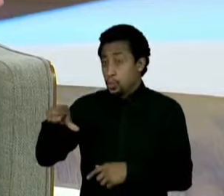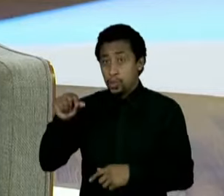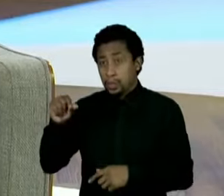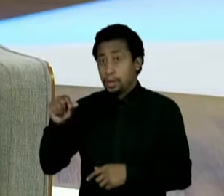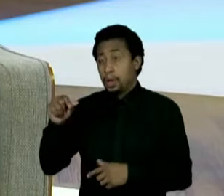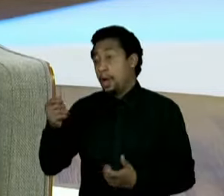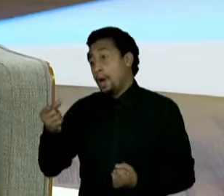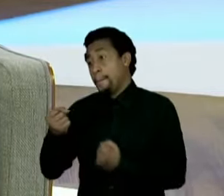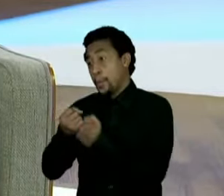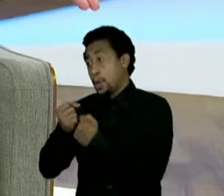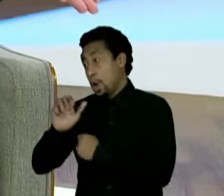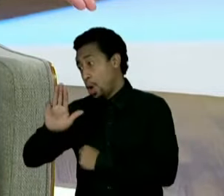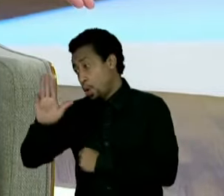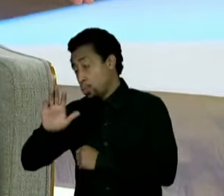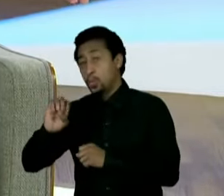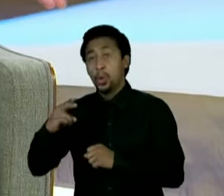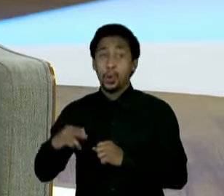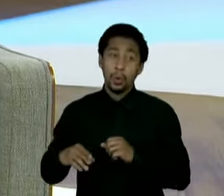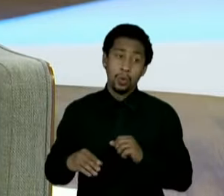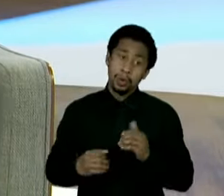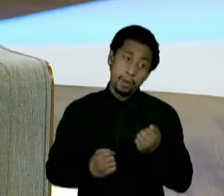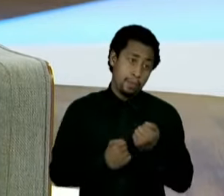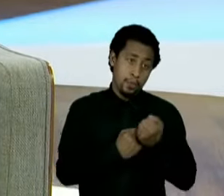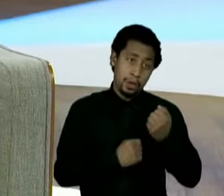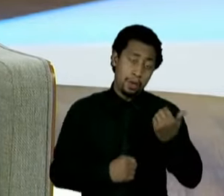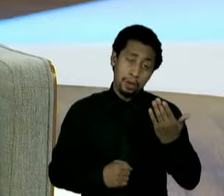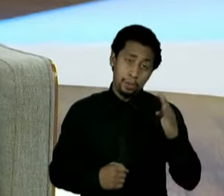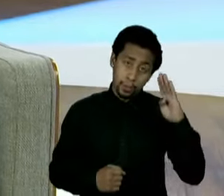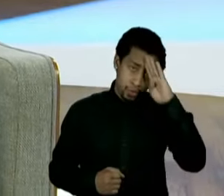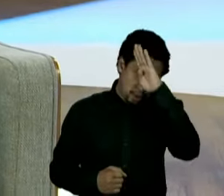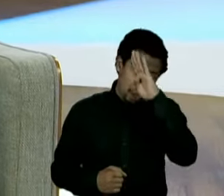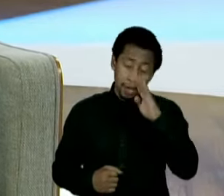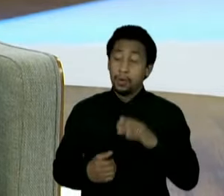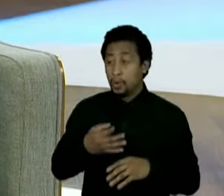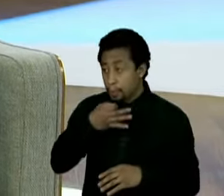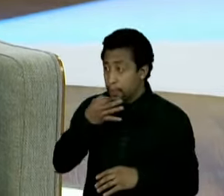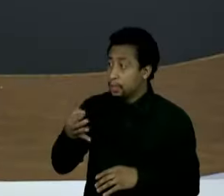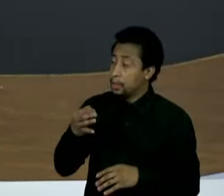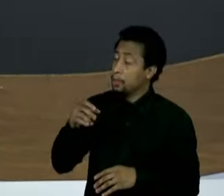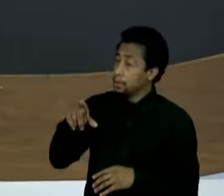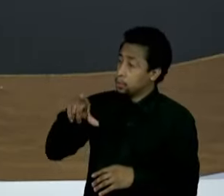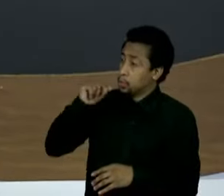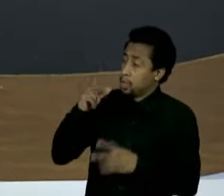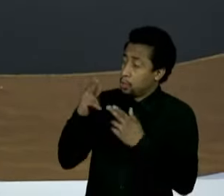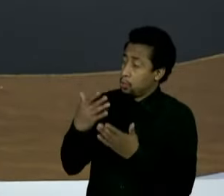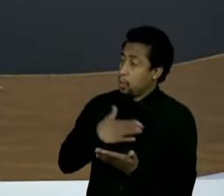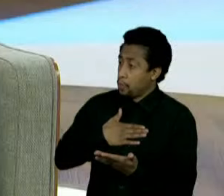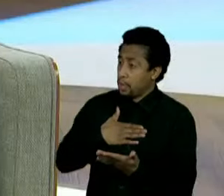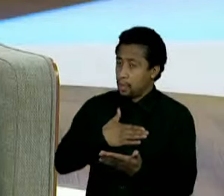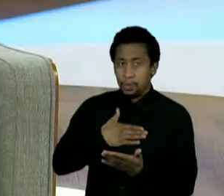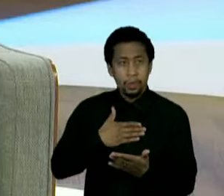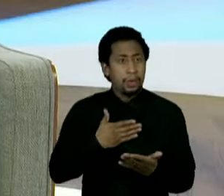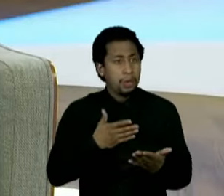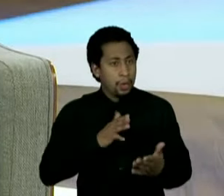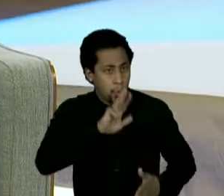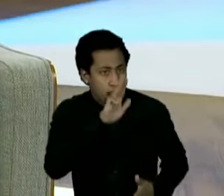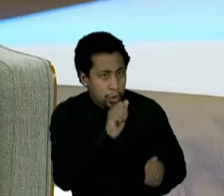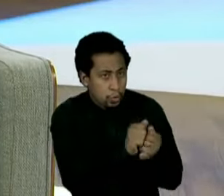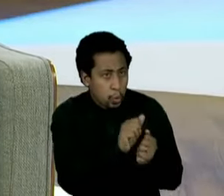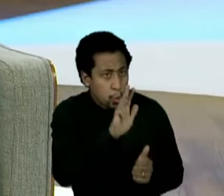República. Se eu fosse ele, faria a opção que eu fiz, foi o que eu sugeri a ele, que ele fizesse também. Que é qual? E com o Lula? Param. E o que ele falou?